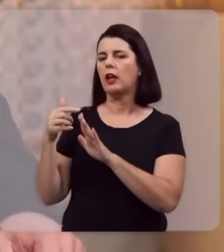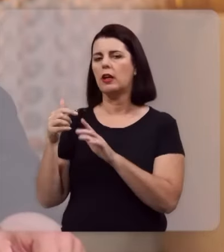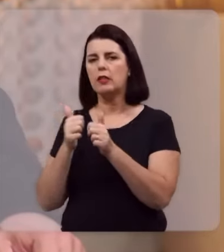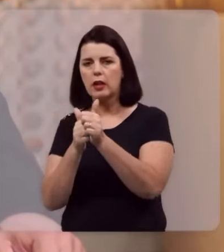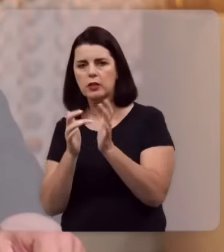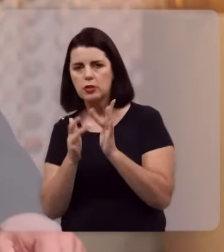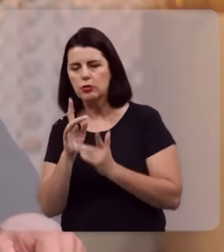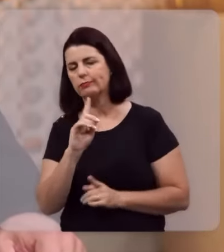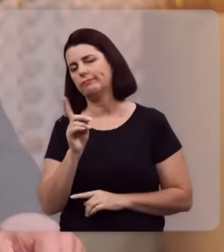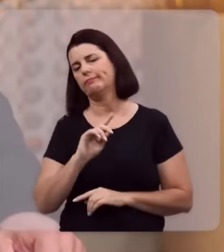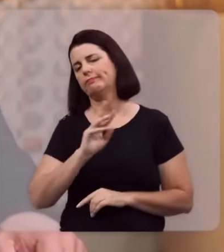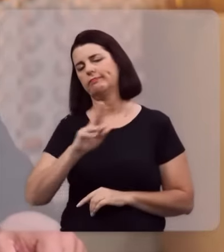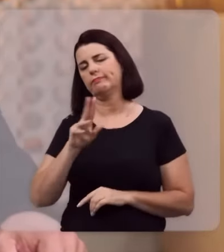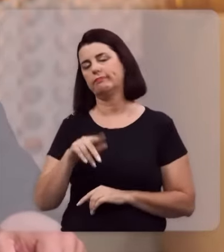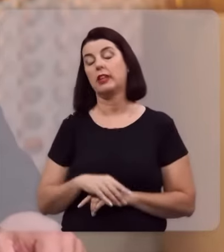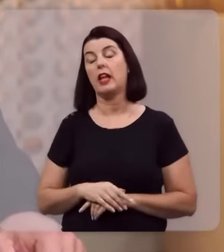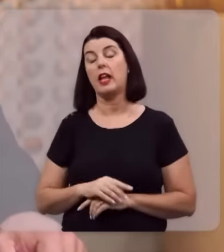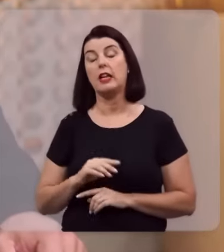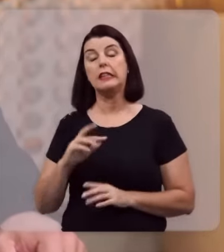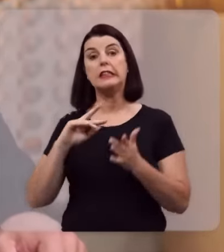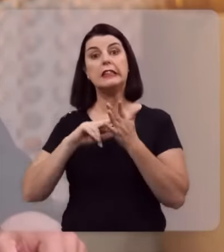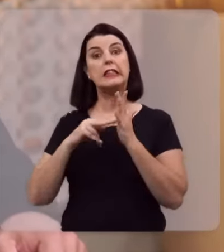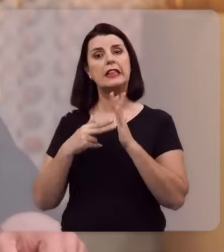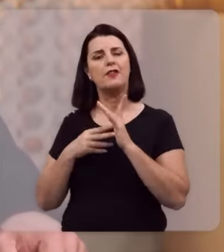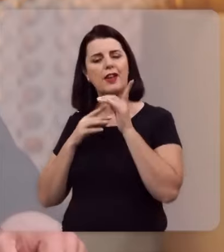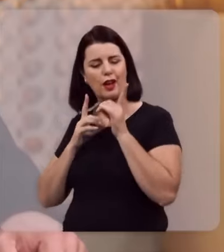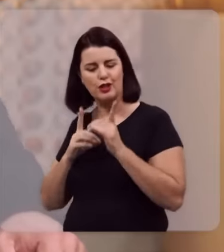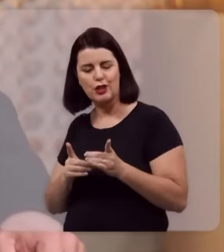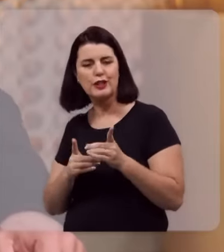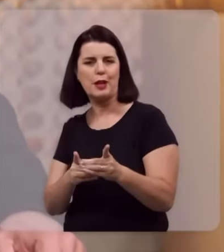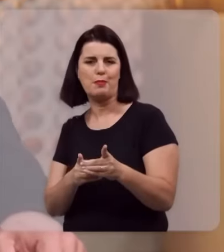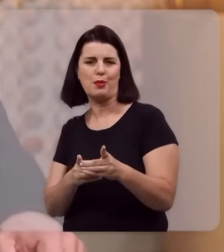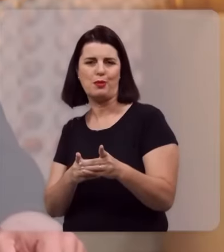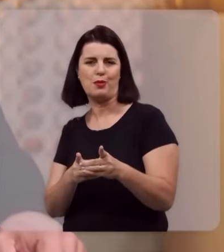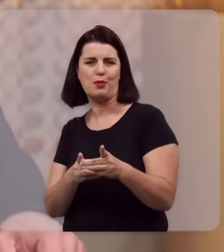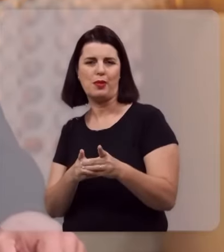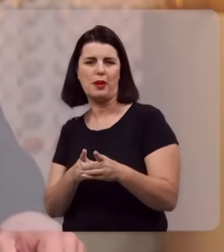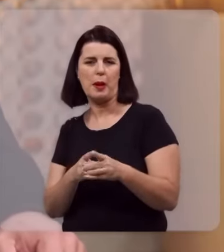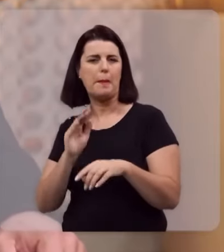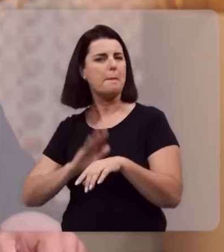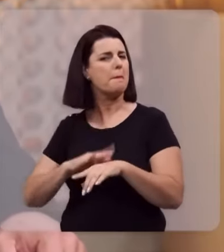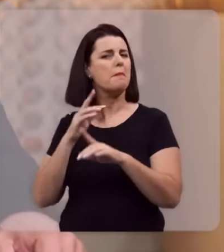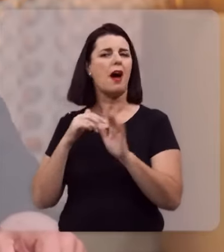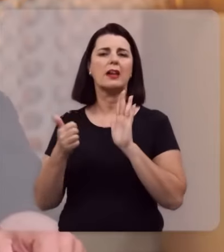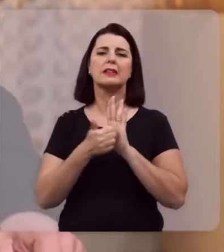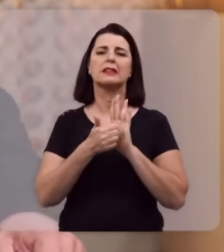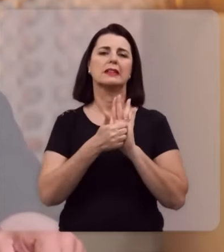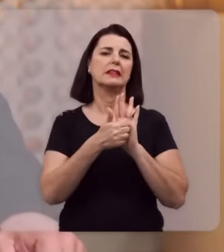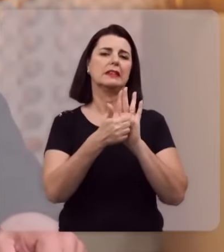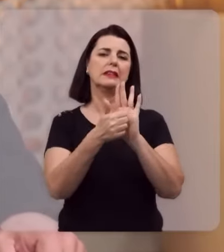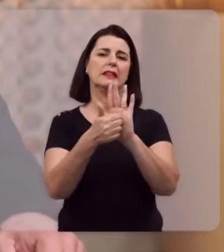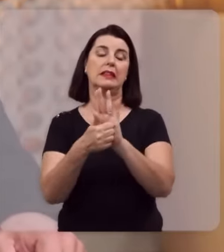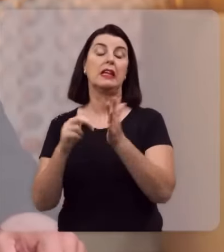tornamos seguidores de Jesus. Não, significa nos tornarmos discípulos de Jesus. Vai para muito além de